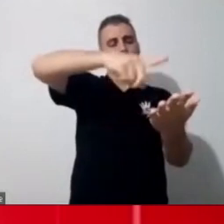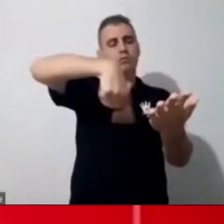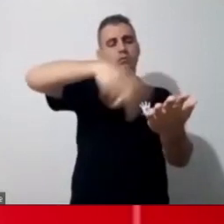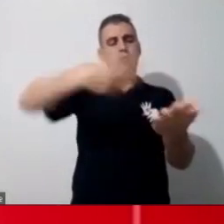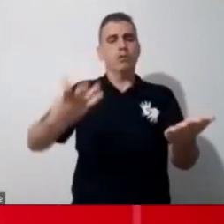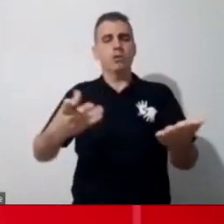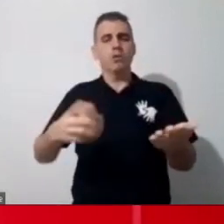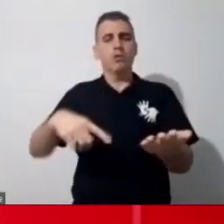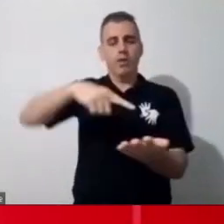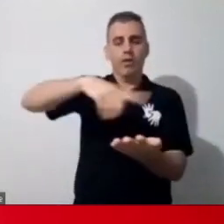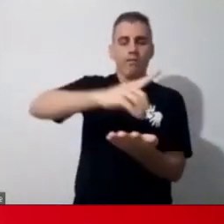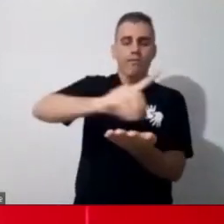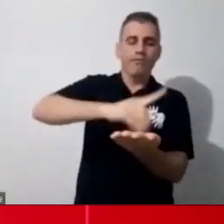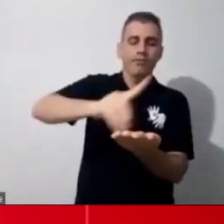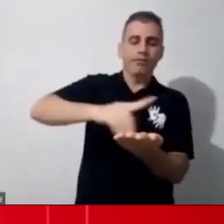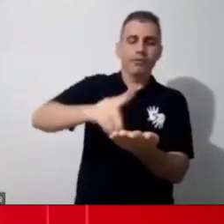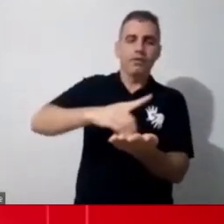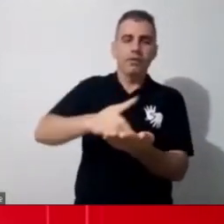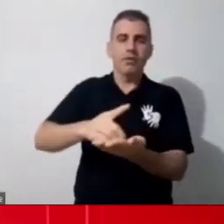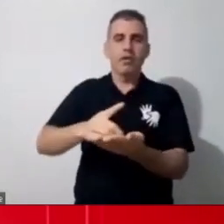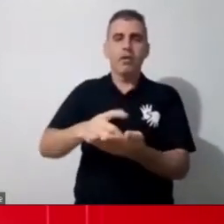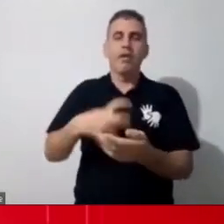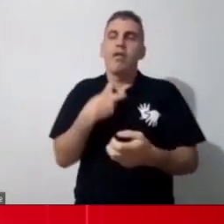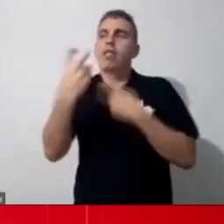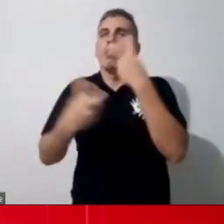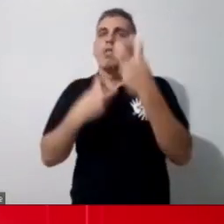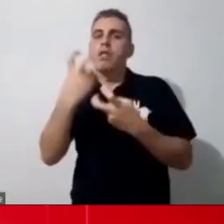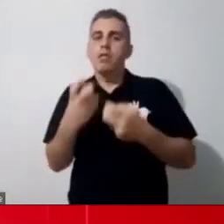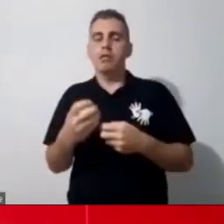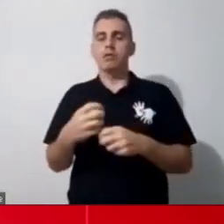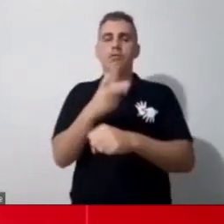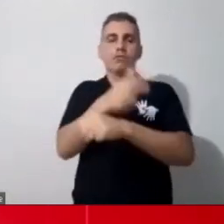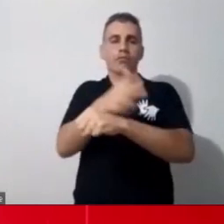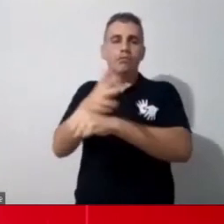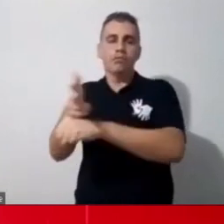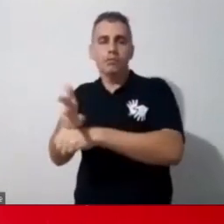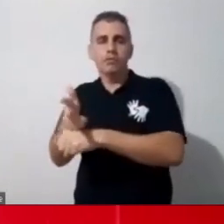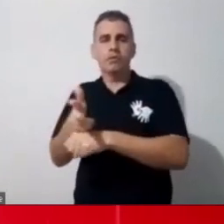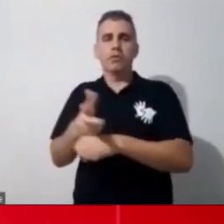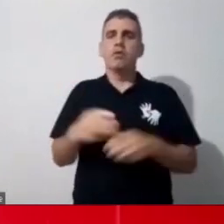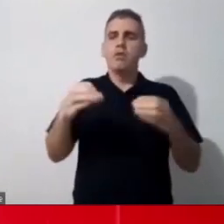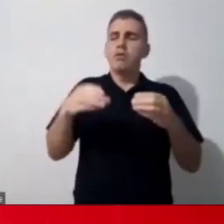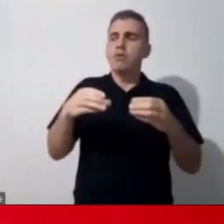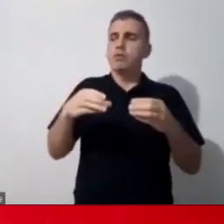uma gravação da voz da professora, né, indicando o caminho, assim, então, assim, existem possibilidades, né,